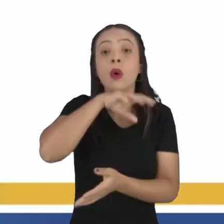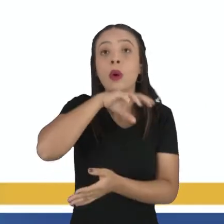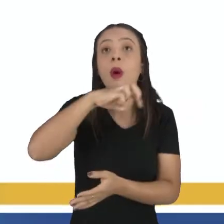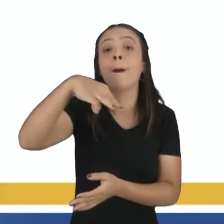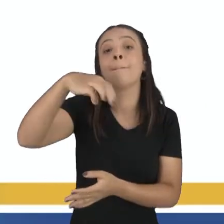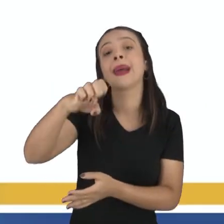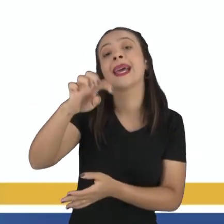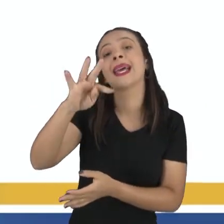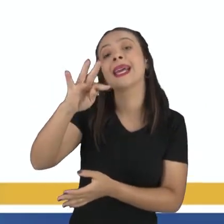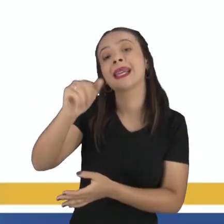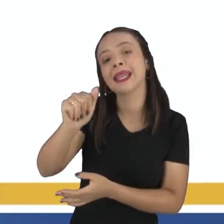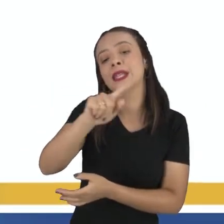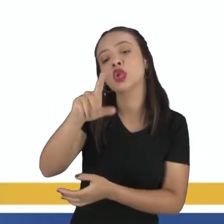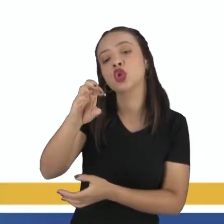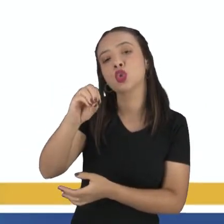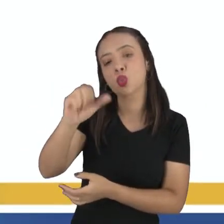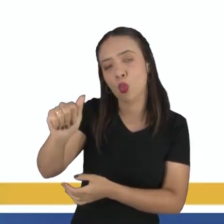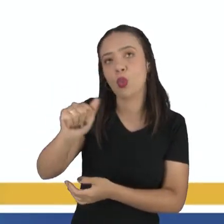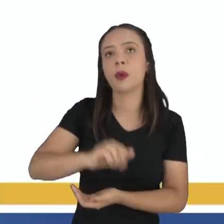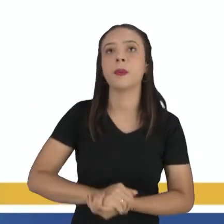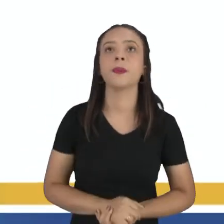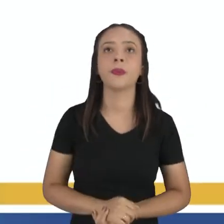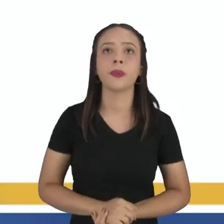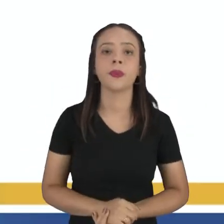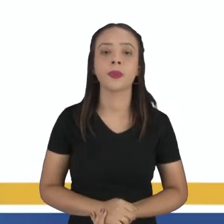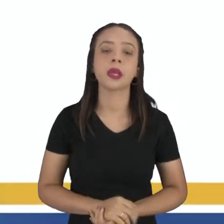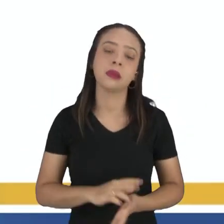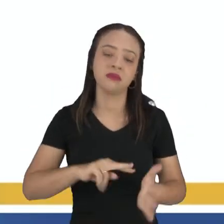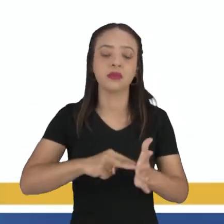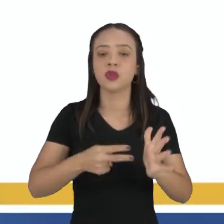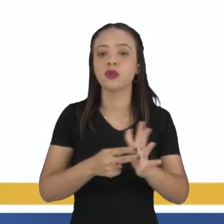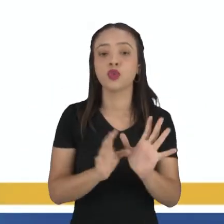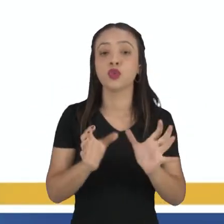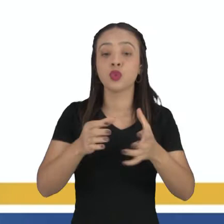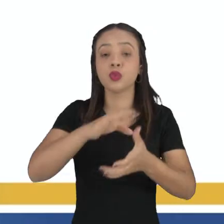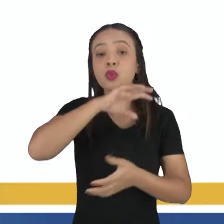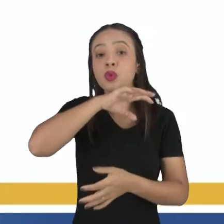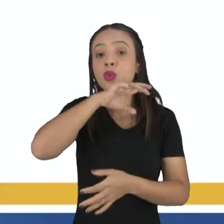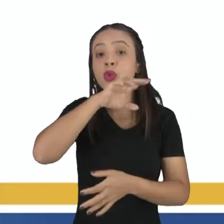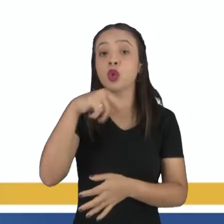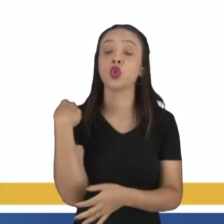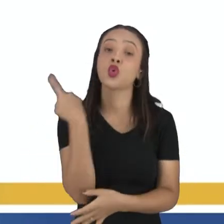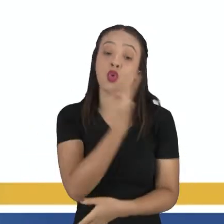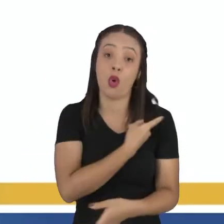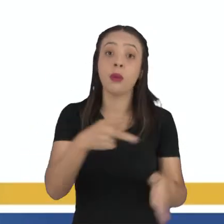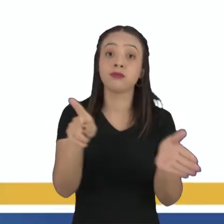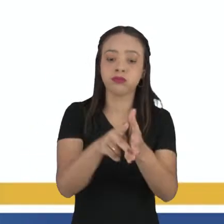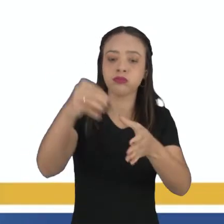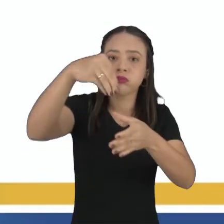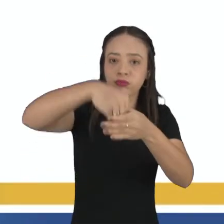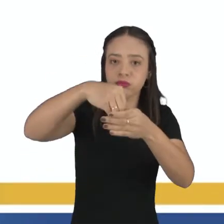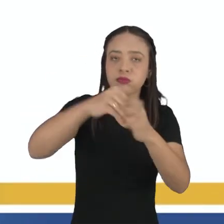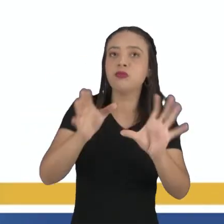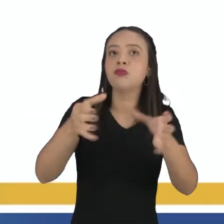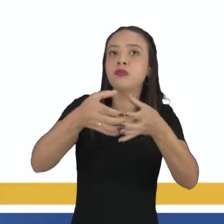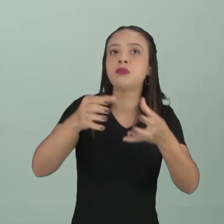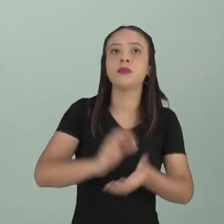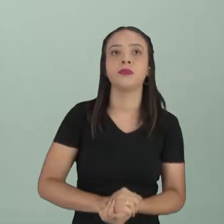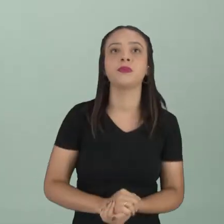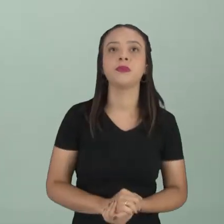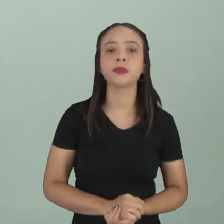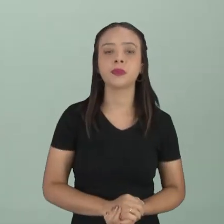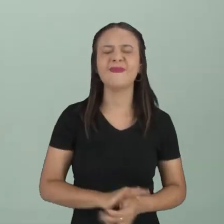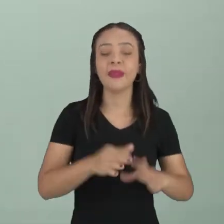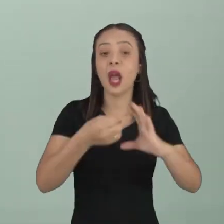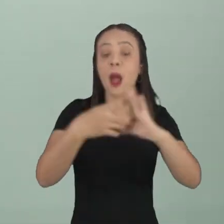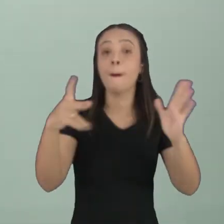Então, ou animalia, animal ou metazoa. Mas é o reino dos animais ao qual nós estamos inseridos nele. Quais